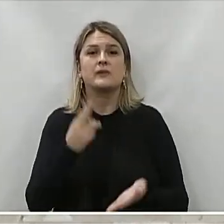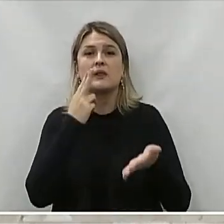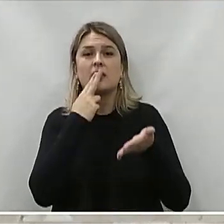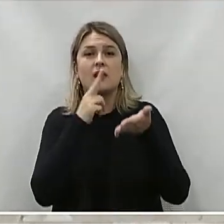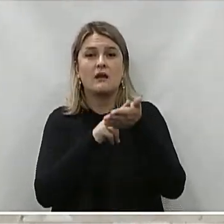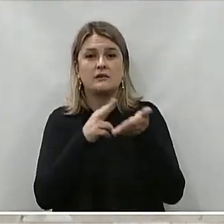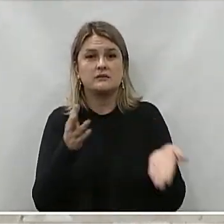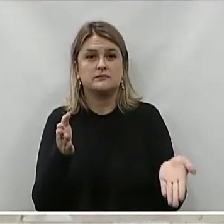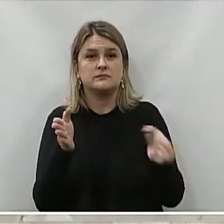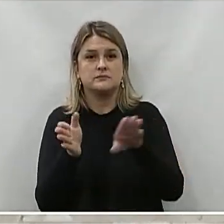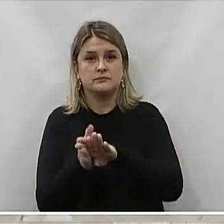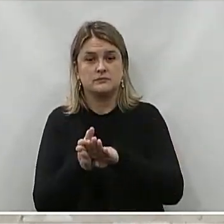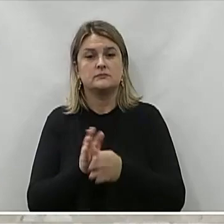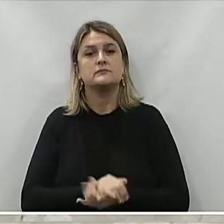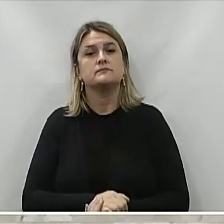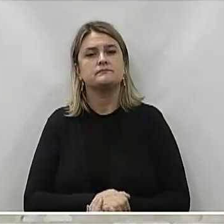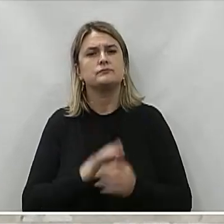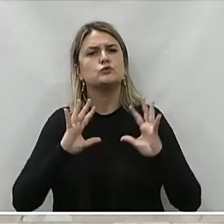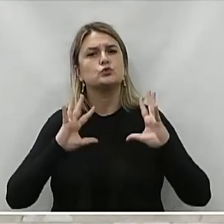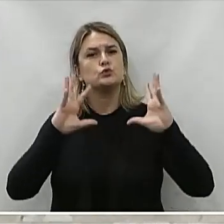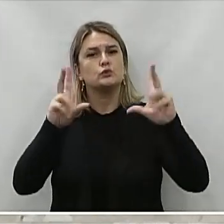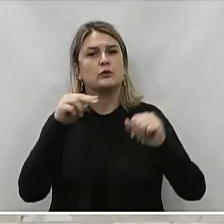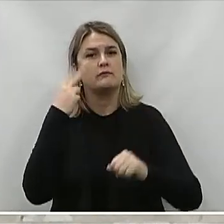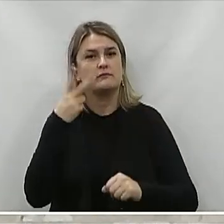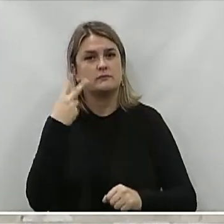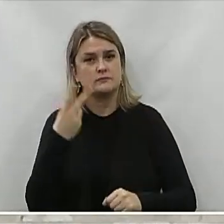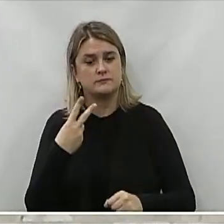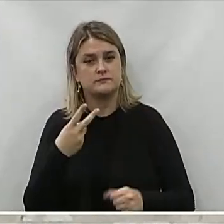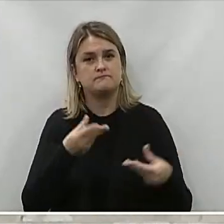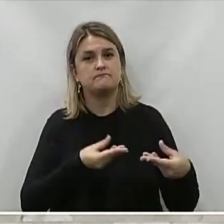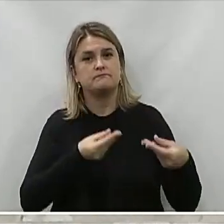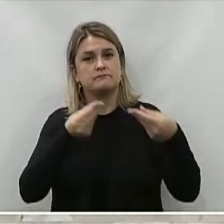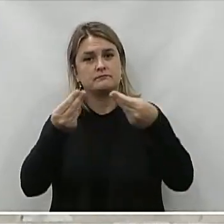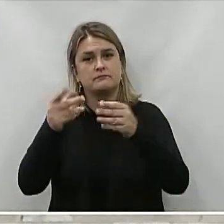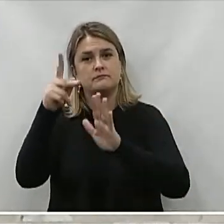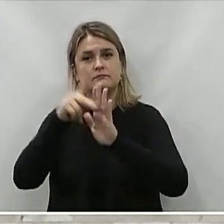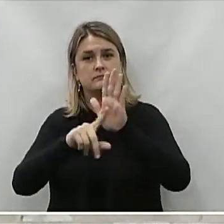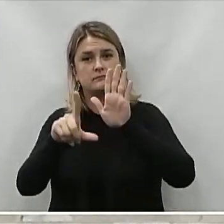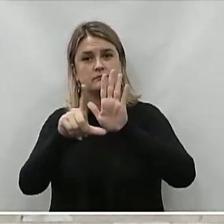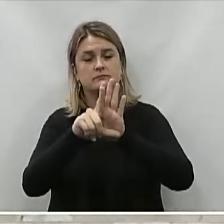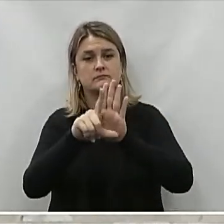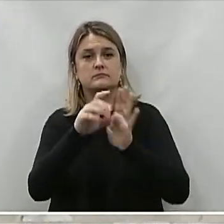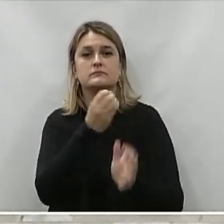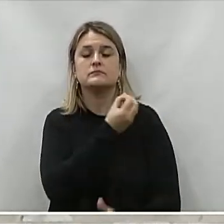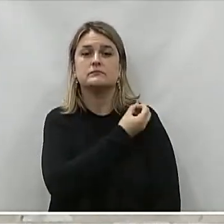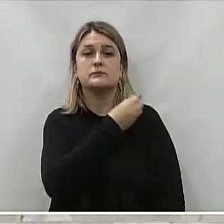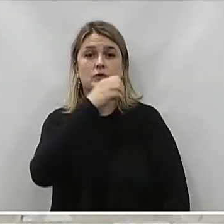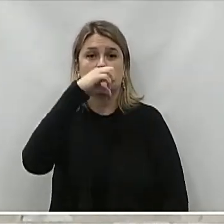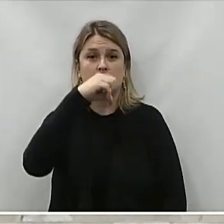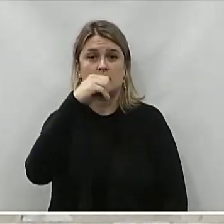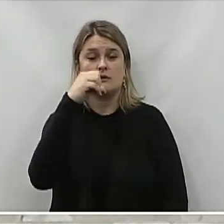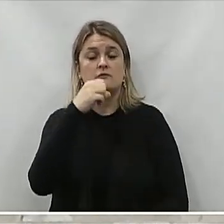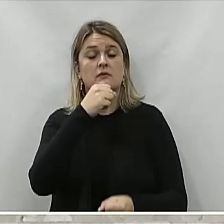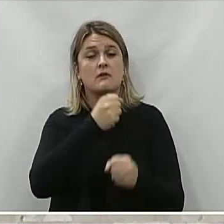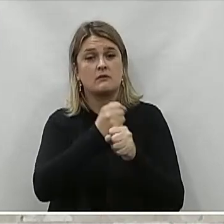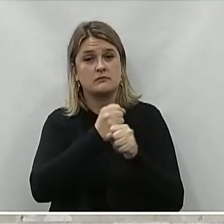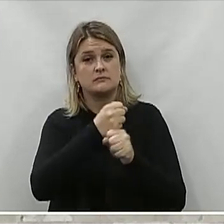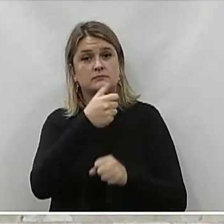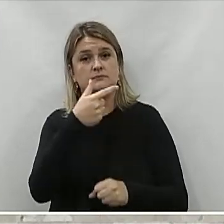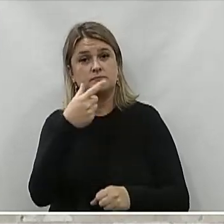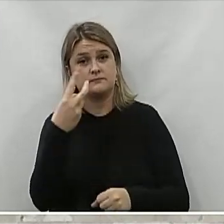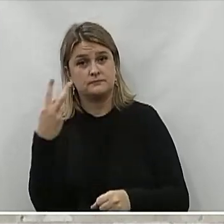Correspondências recebidas De todos os vereadores Encaminham o projeto de lei ordinária De número 9 de 2023